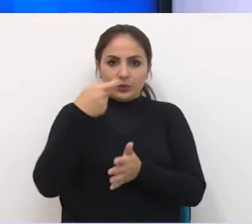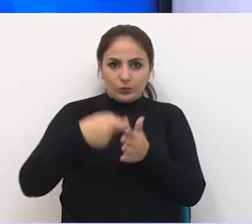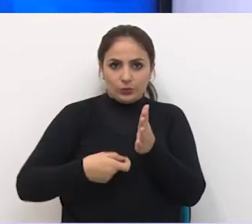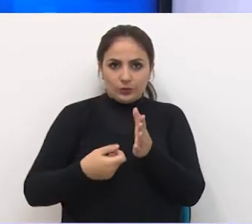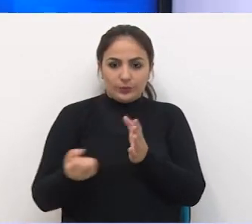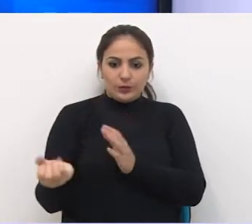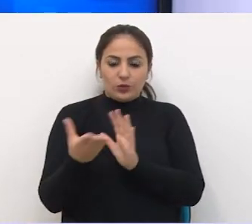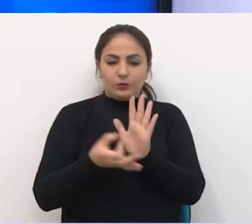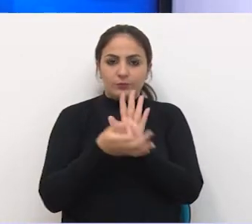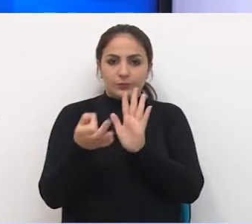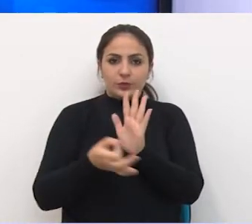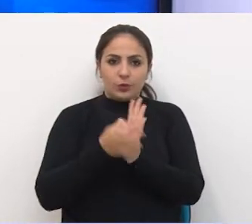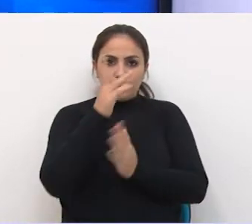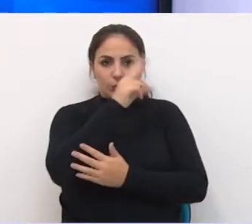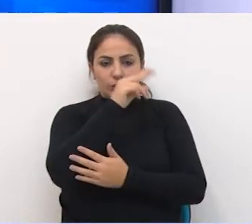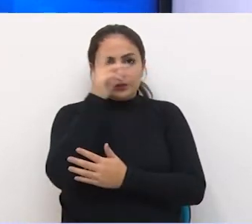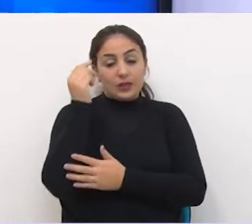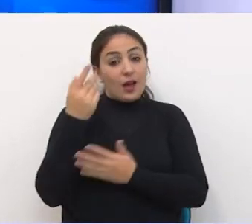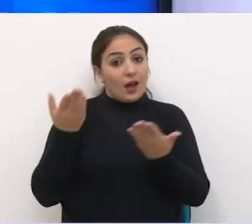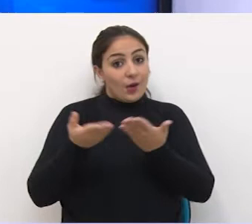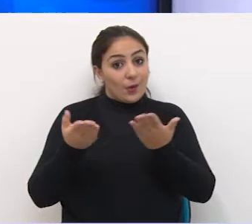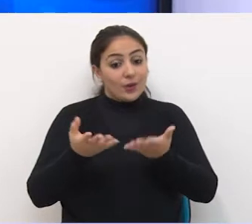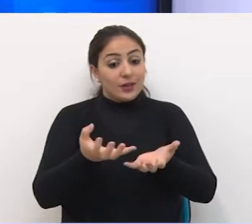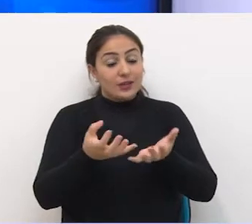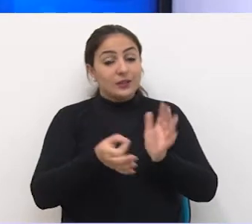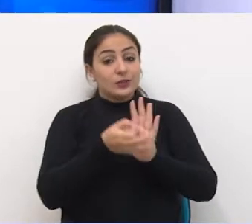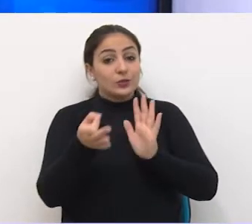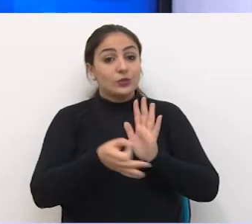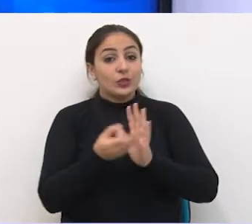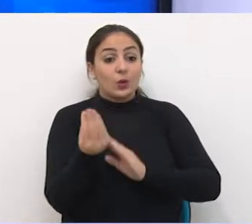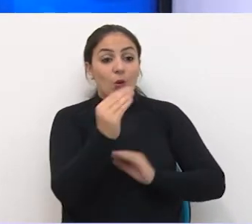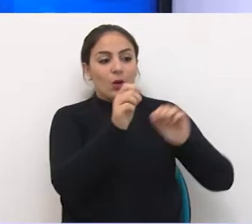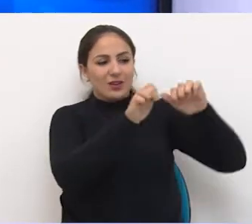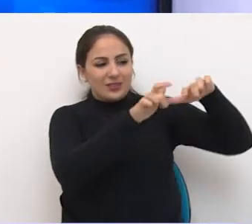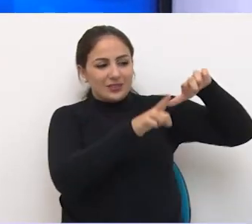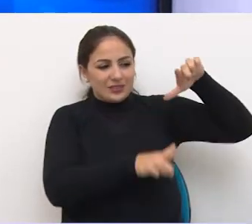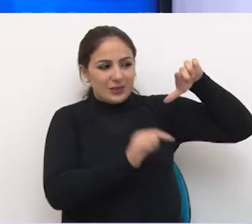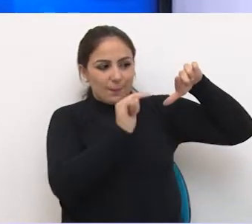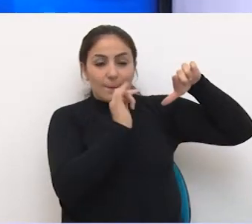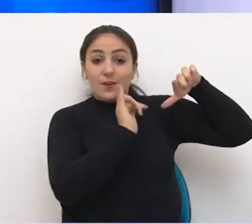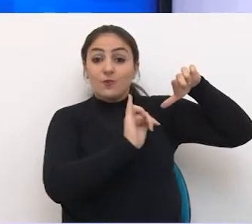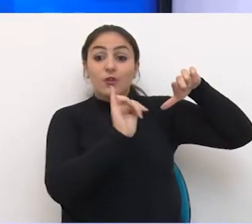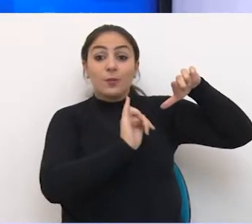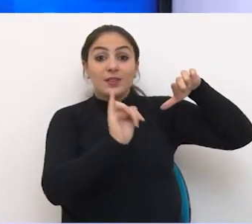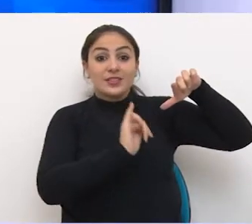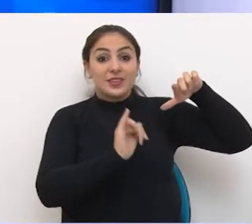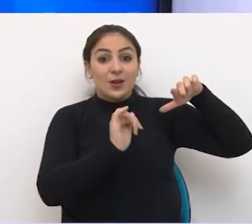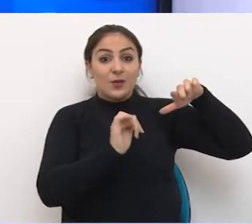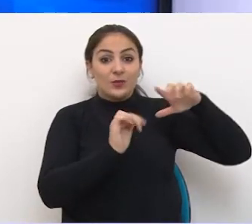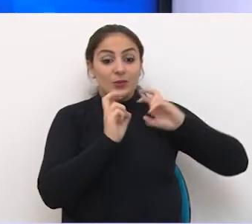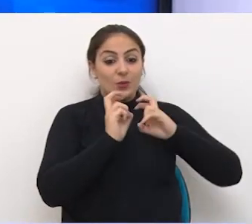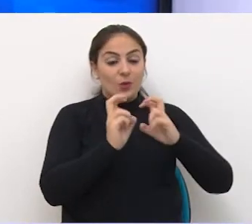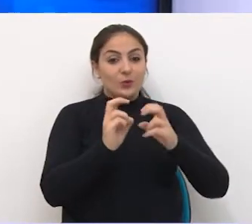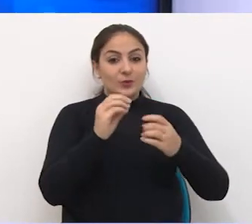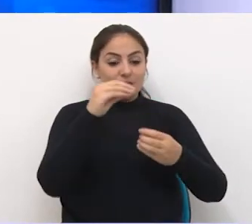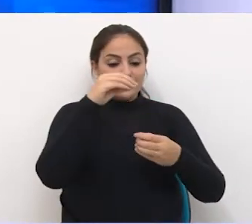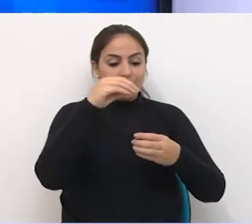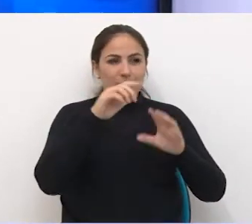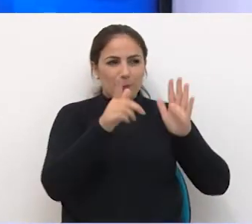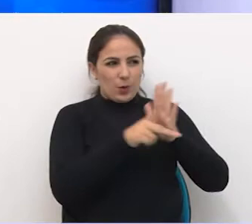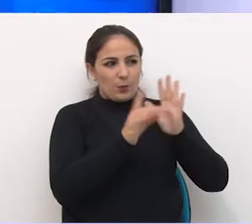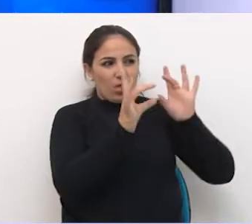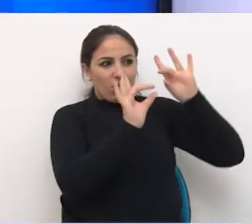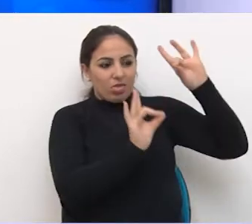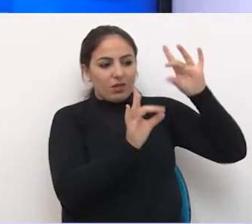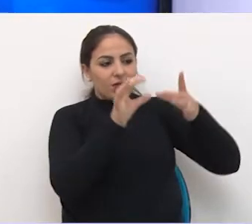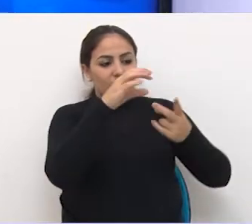uma nova indicação Ao executivo Desta vez Ele está sugerindo A colocação De cartazes Informativos Nas paradas De